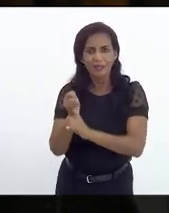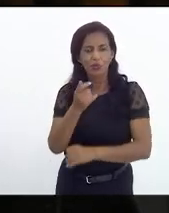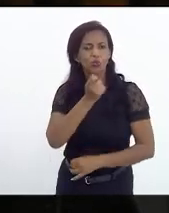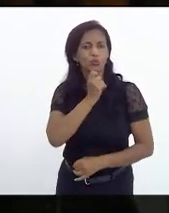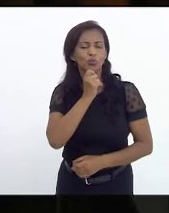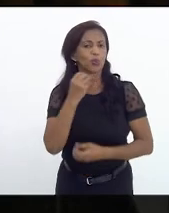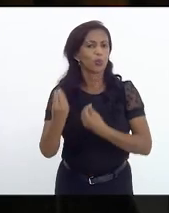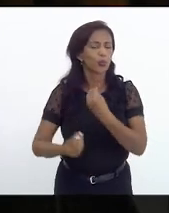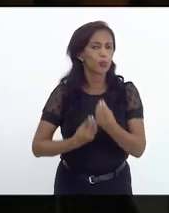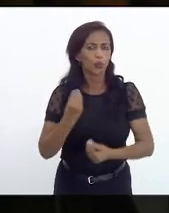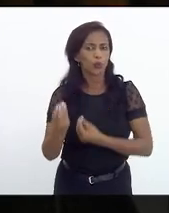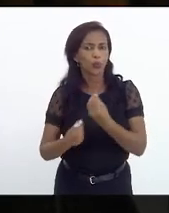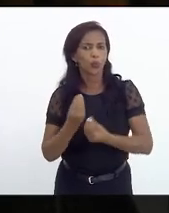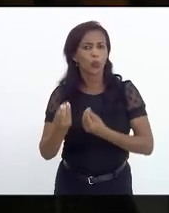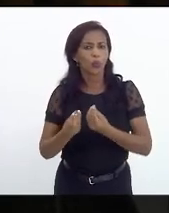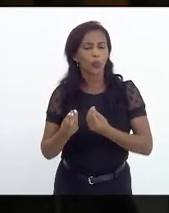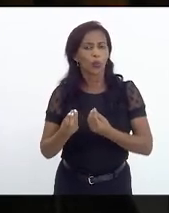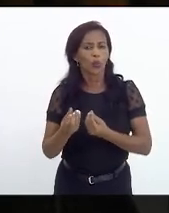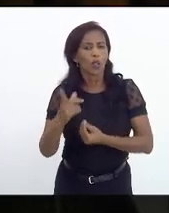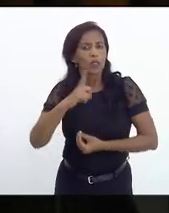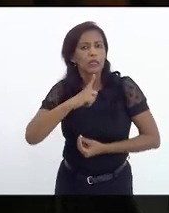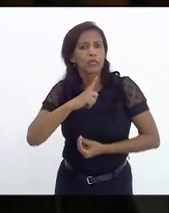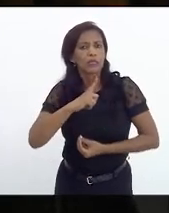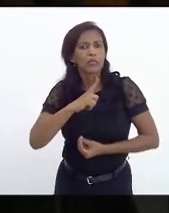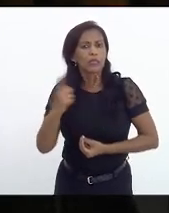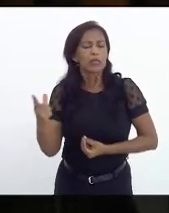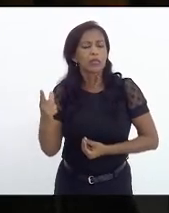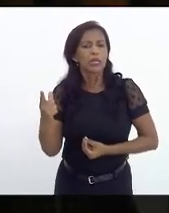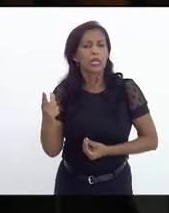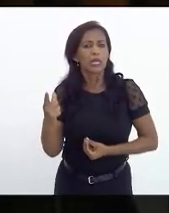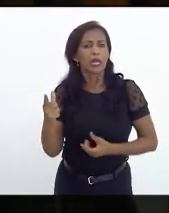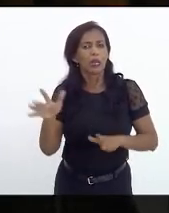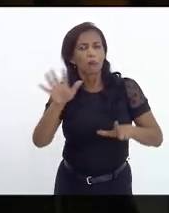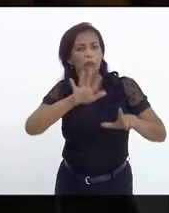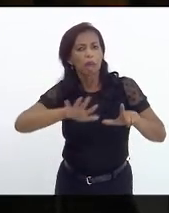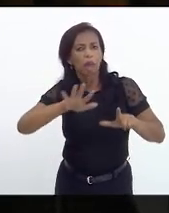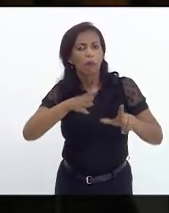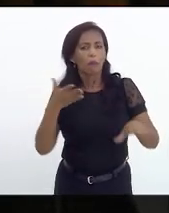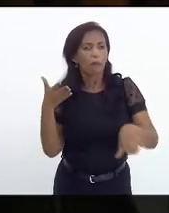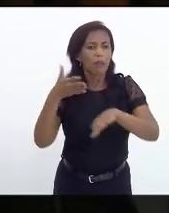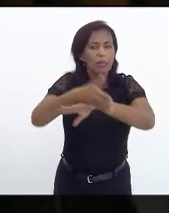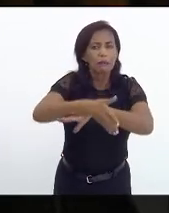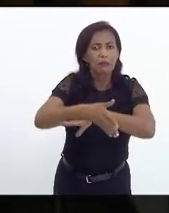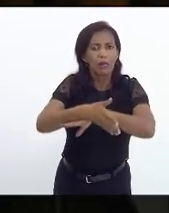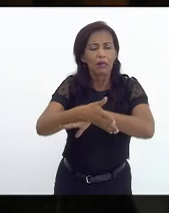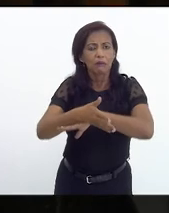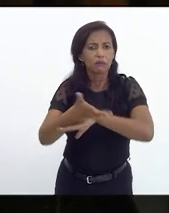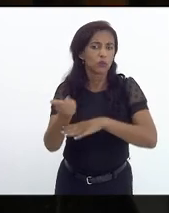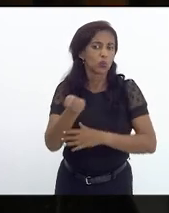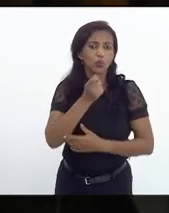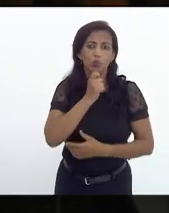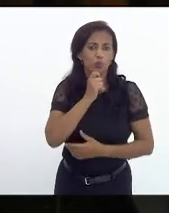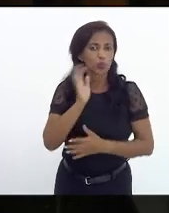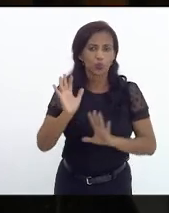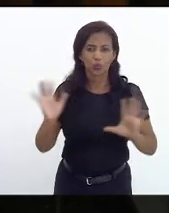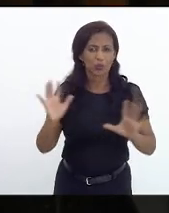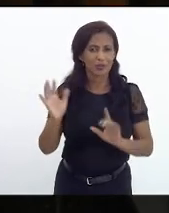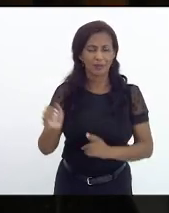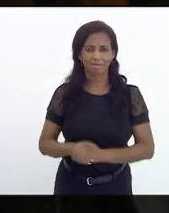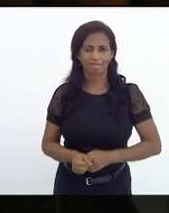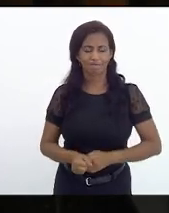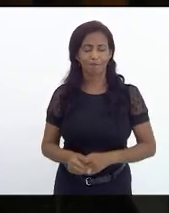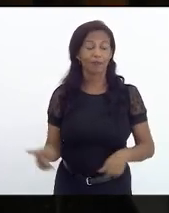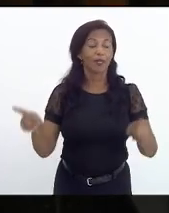na disponibilização de hardware para que elas pudessem acessar essas plataformas digitais sem